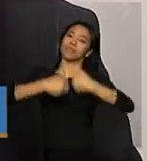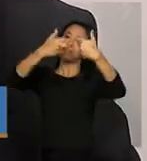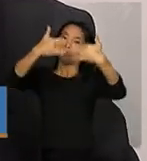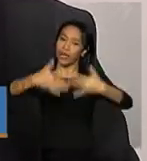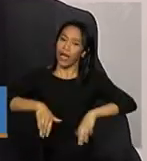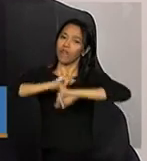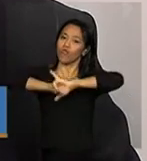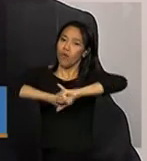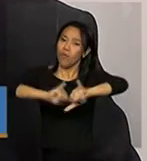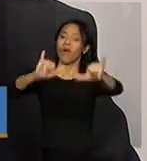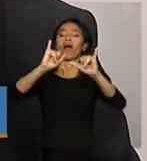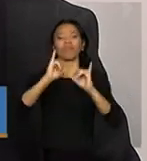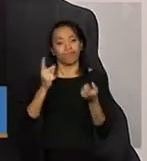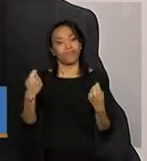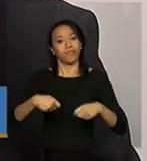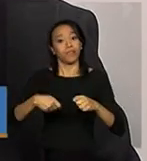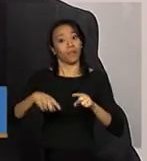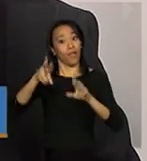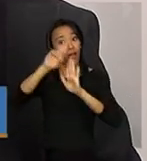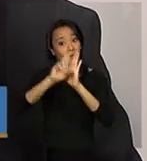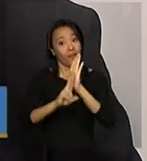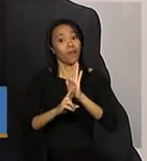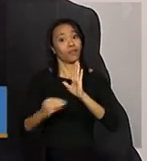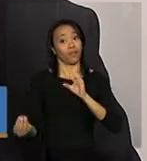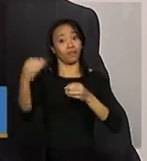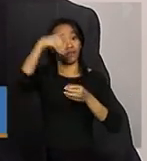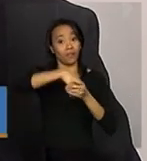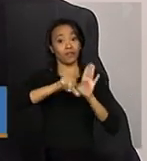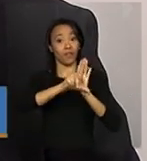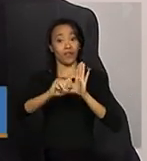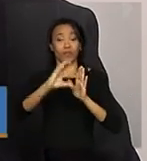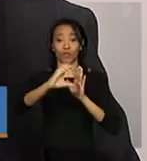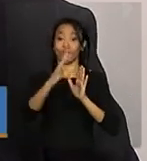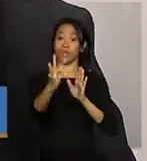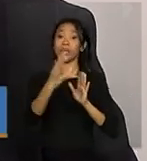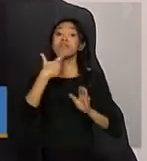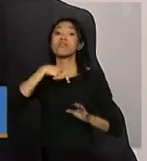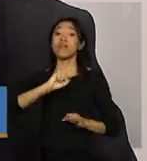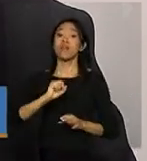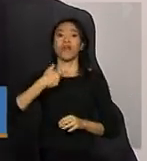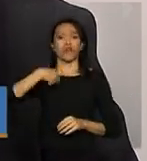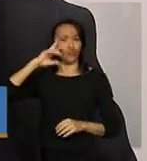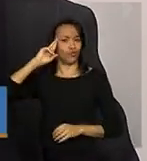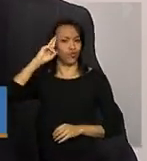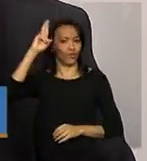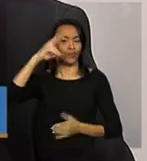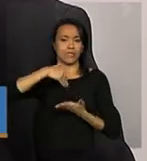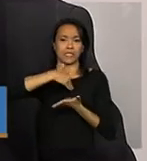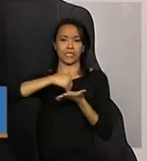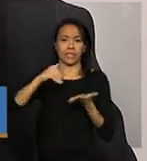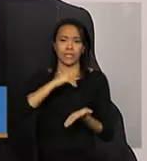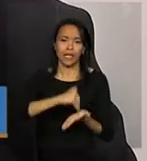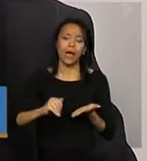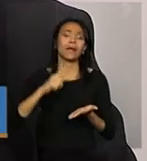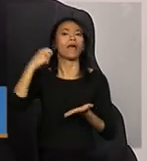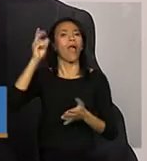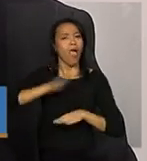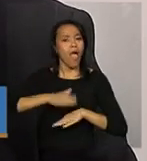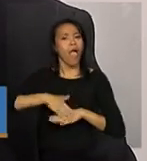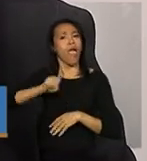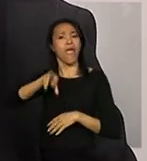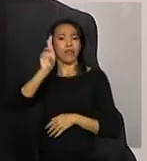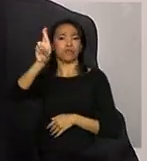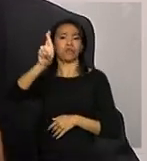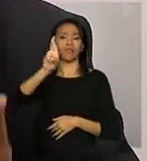estabelece isso. Quem está ocupando o cargo de secretário, é responsável pela prestação de